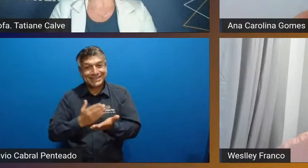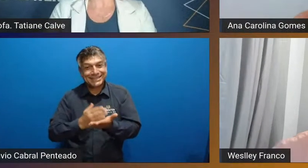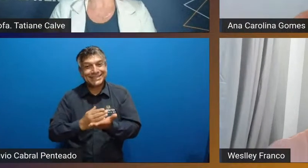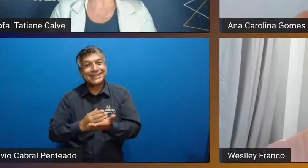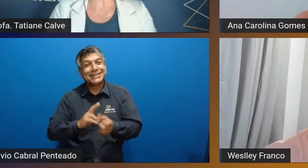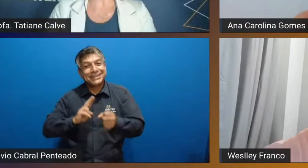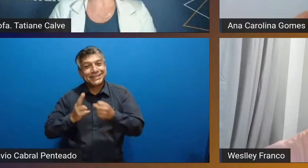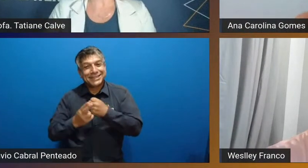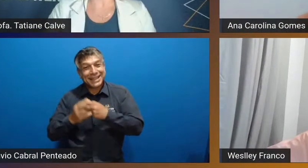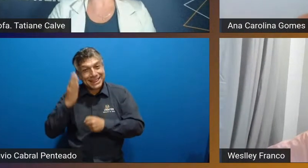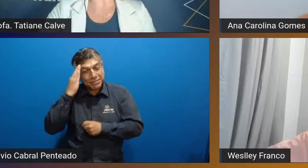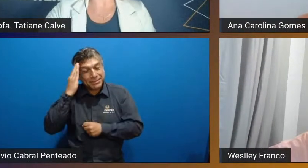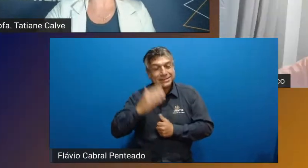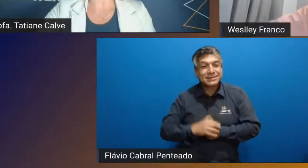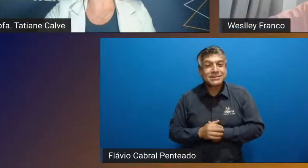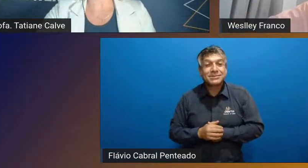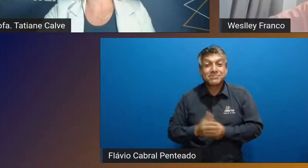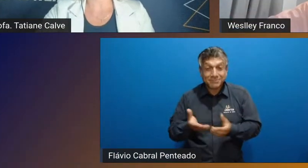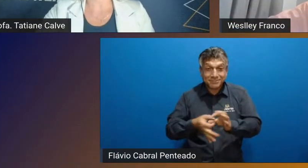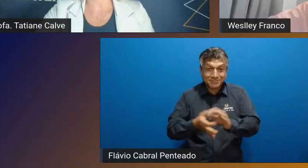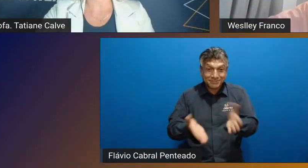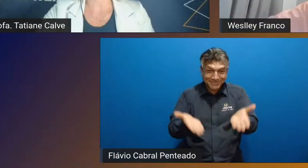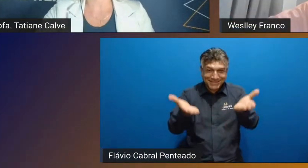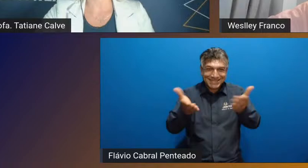Vamos lá, Wesley, fique à vontade.